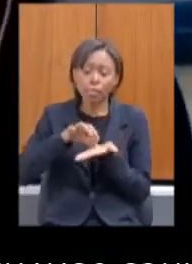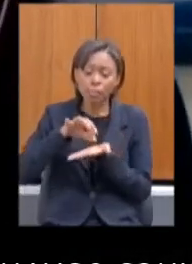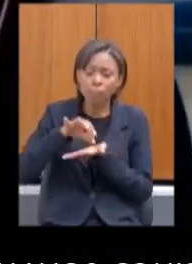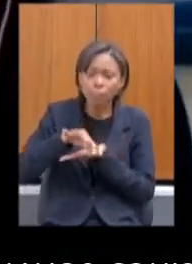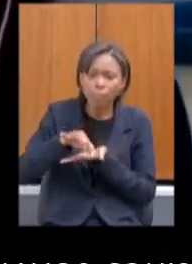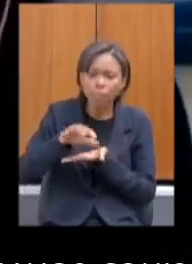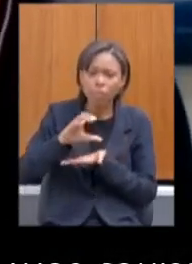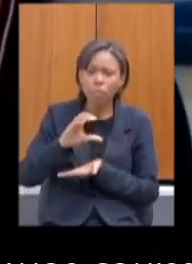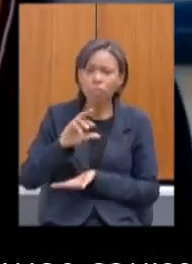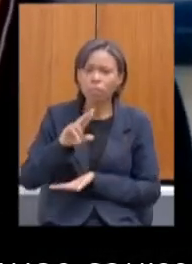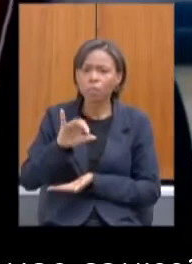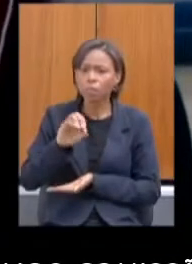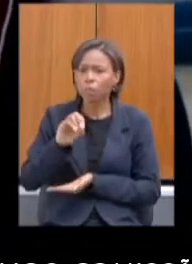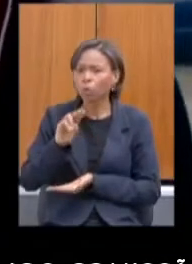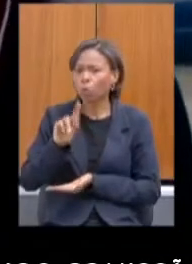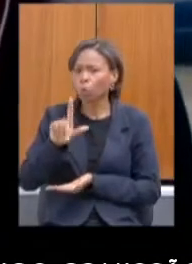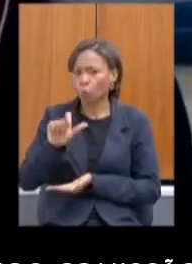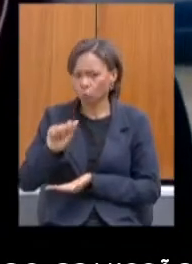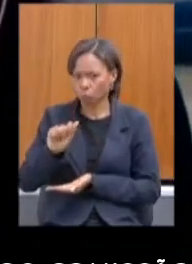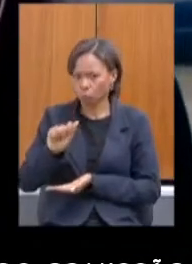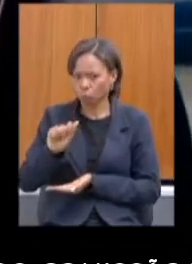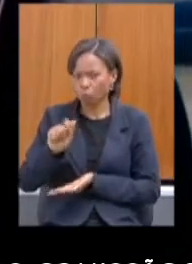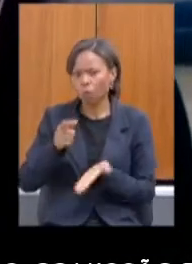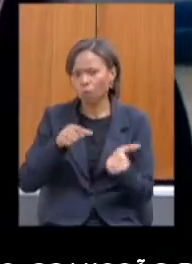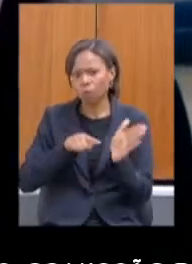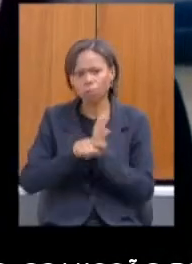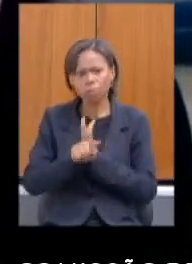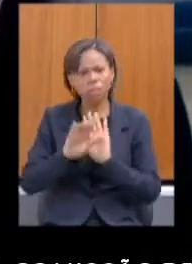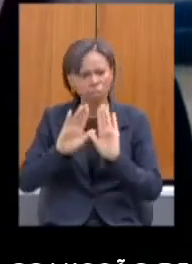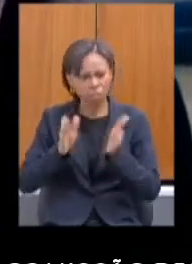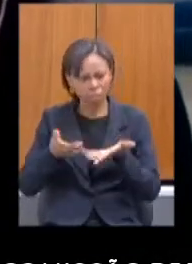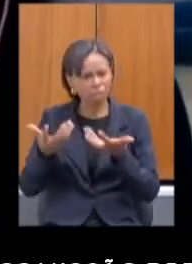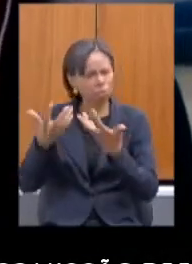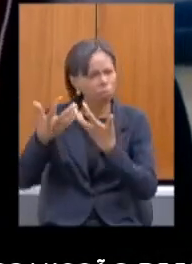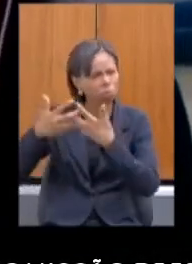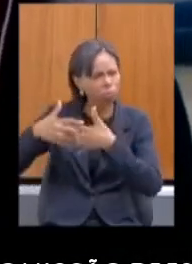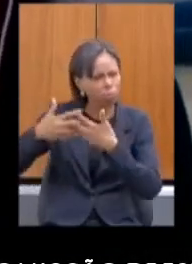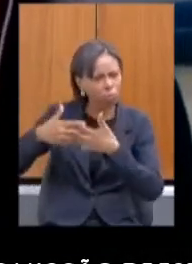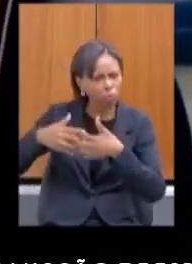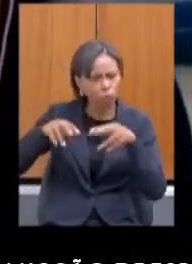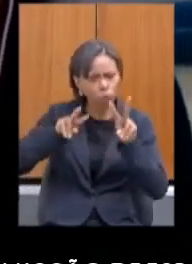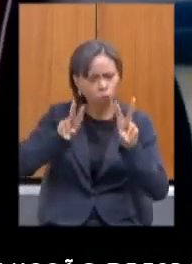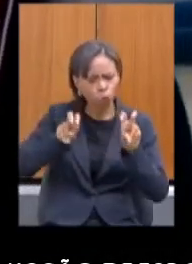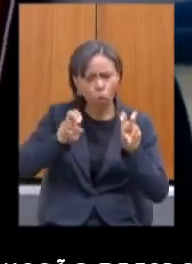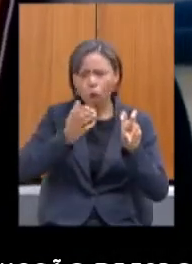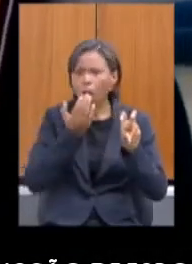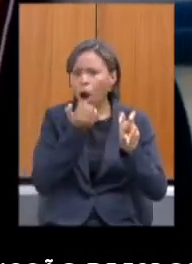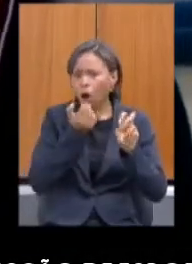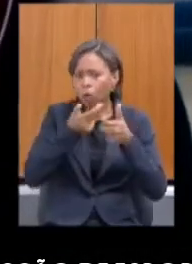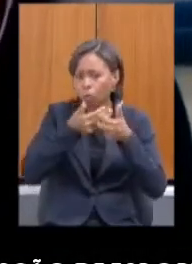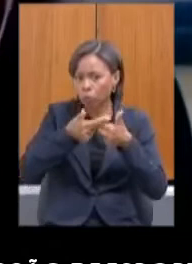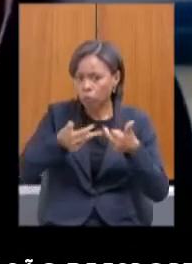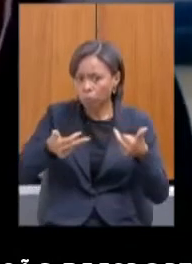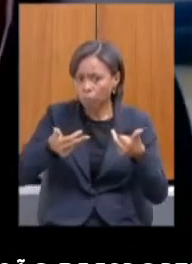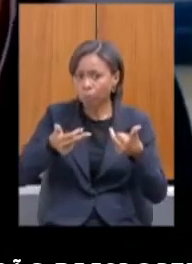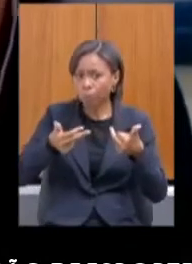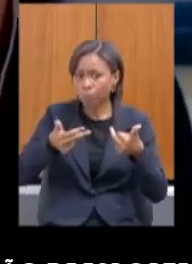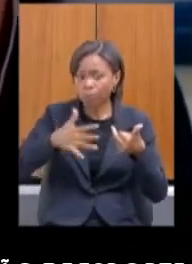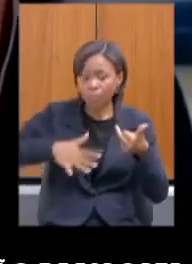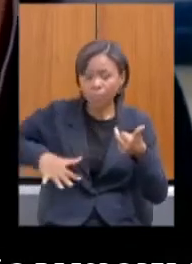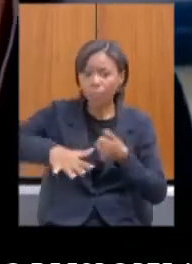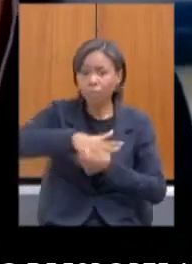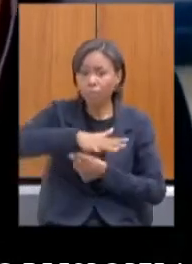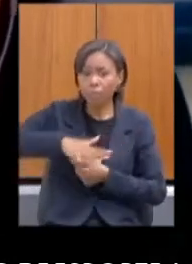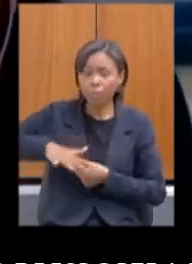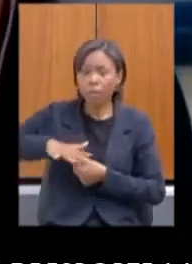saber se está sendo pensada em uma reedição da Bolsa Alimentação para esses nossos alunos da rede estadual.